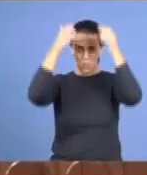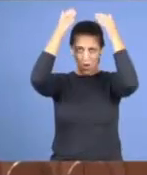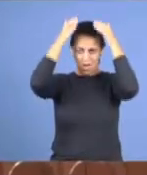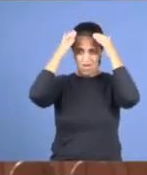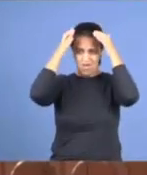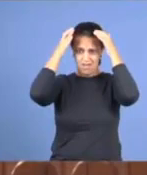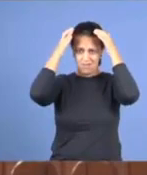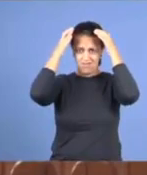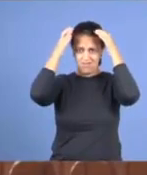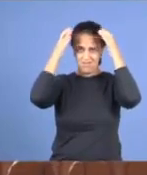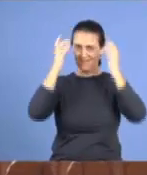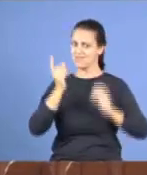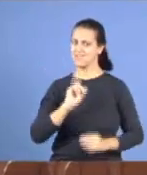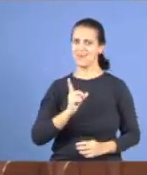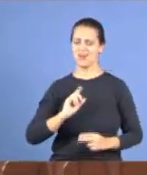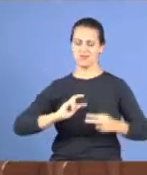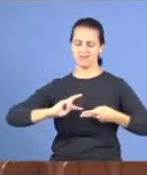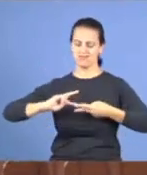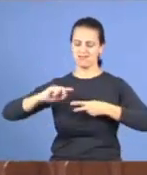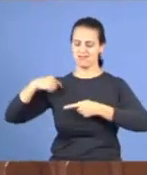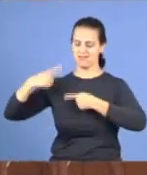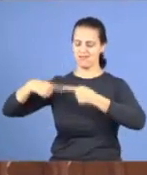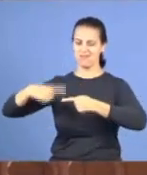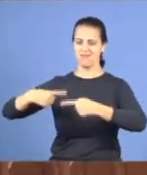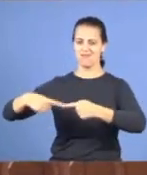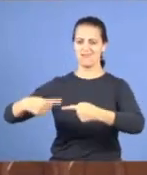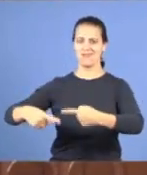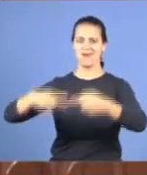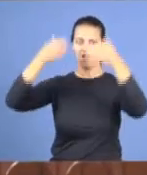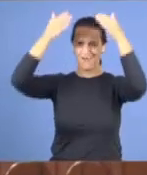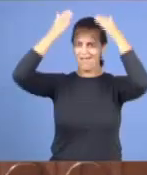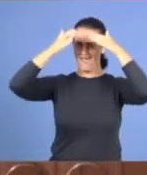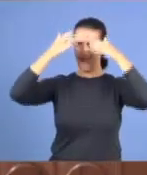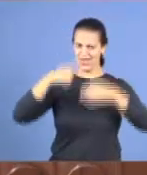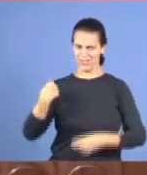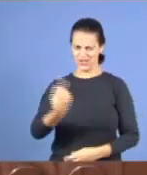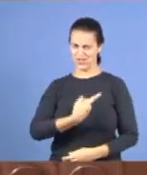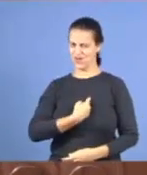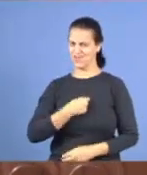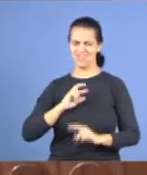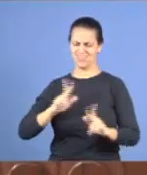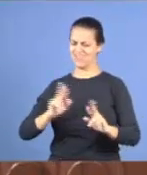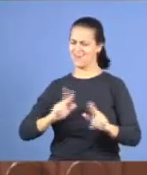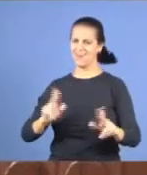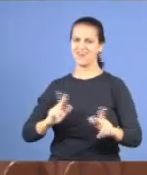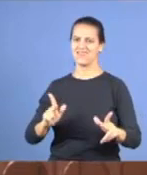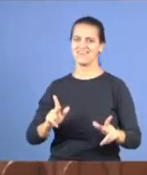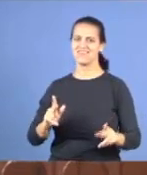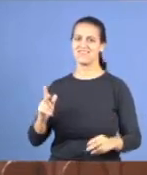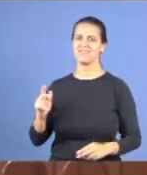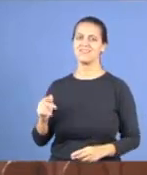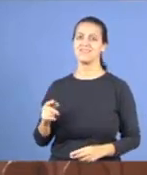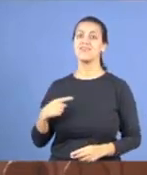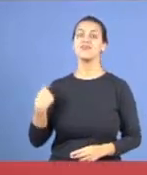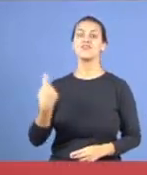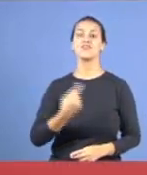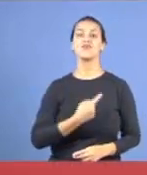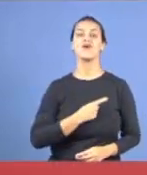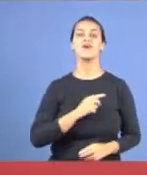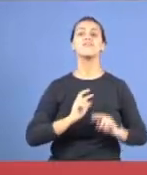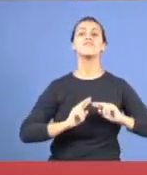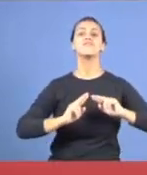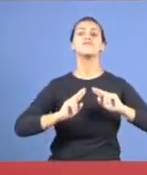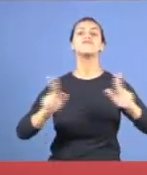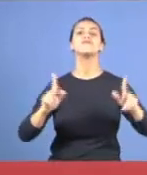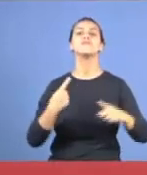o nobre, do passado, ele tinha uma linhagem, todo mundo, é nobre, tem linhagem, a nobreza nossa está, que temos uma